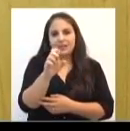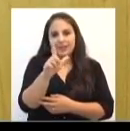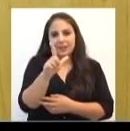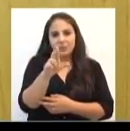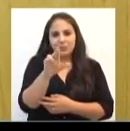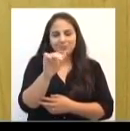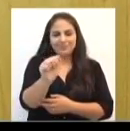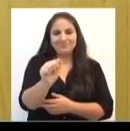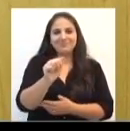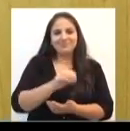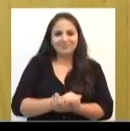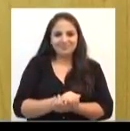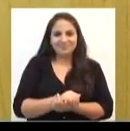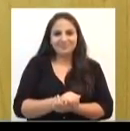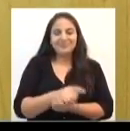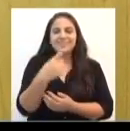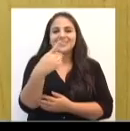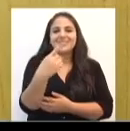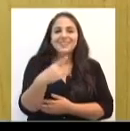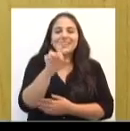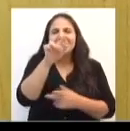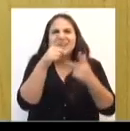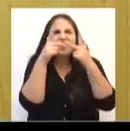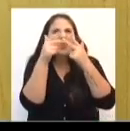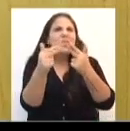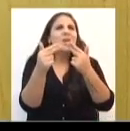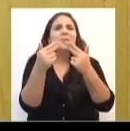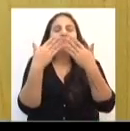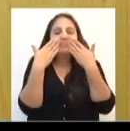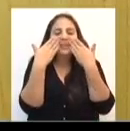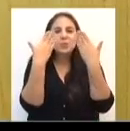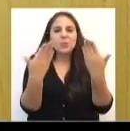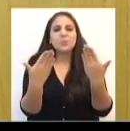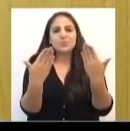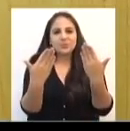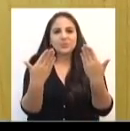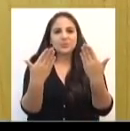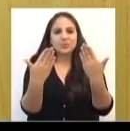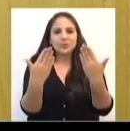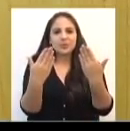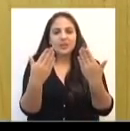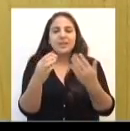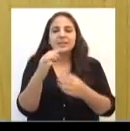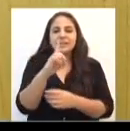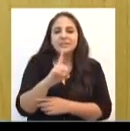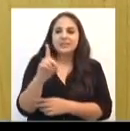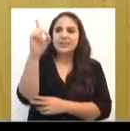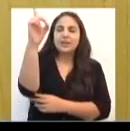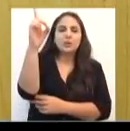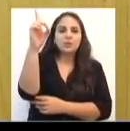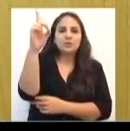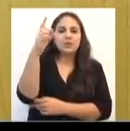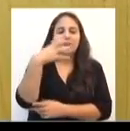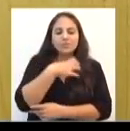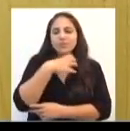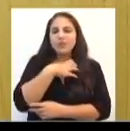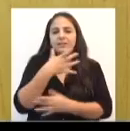aleluia. Ele é o rosto da misericórdia de Deus, fonte de alegria,